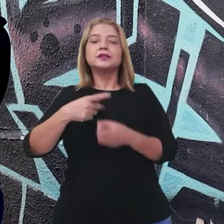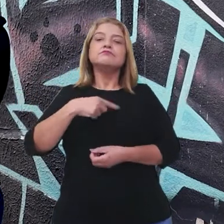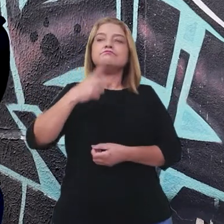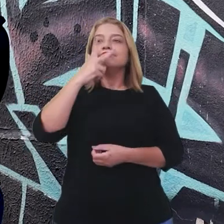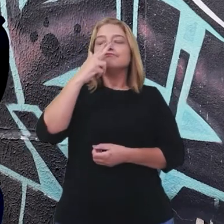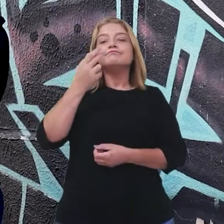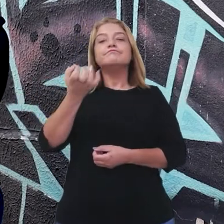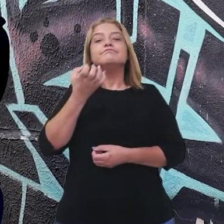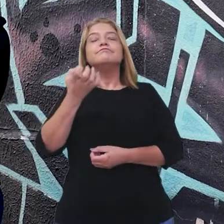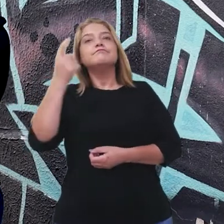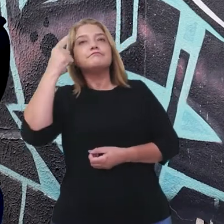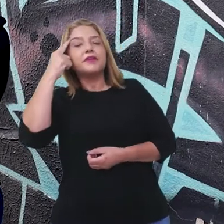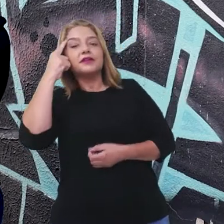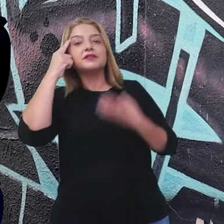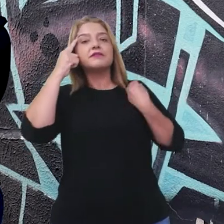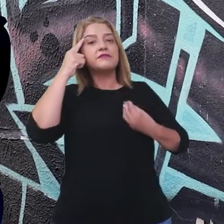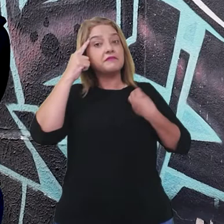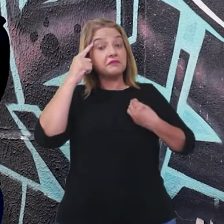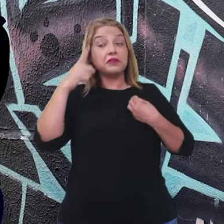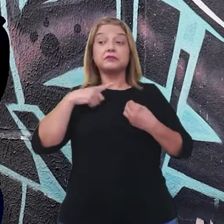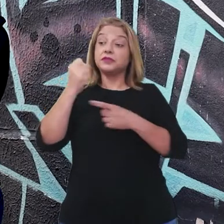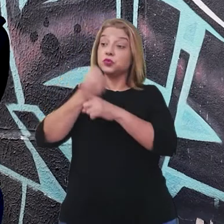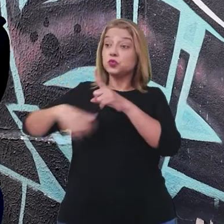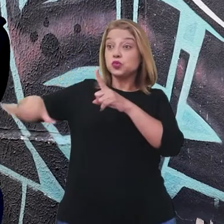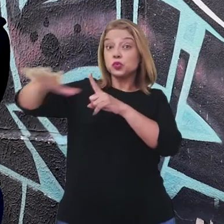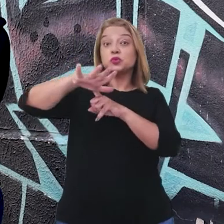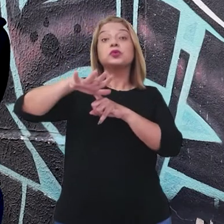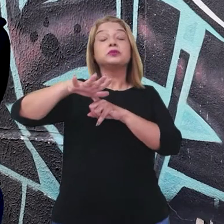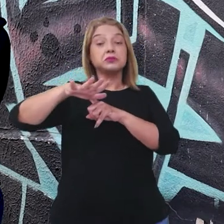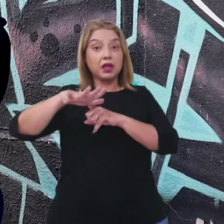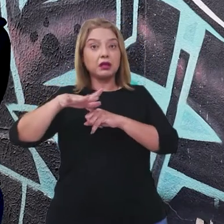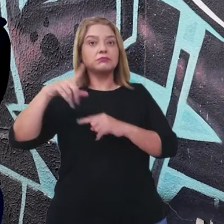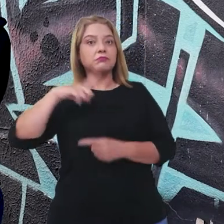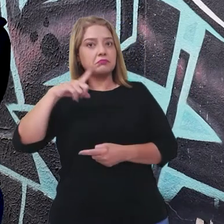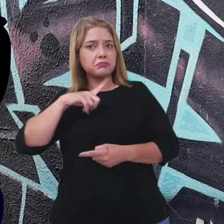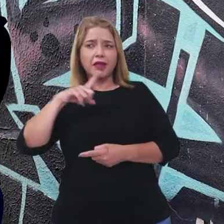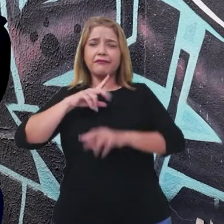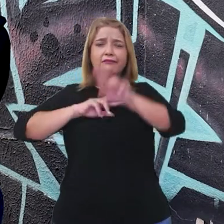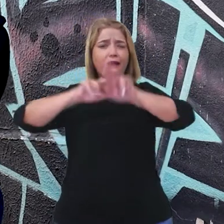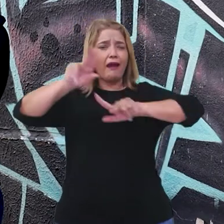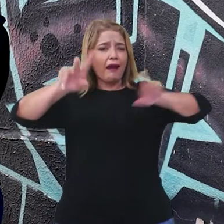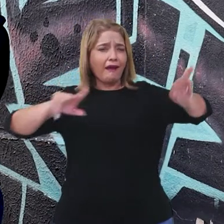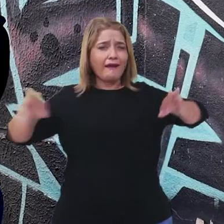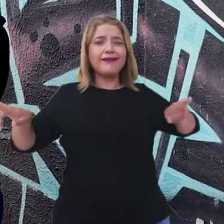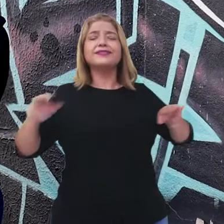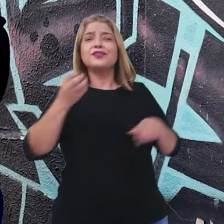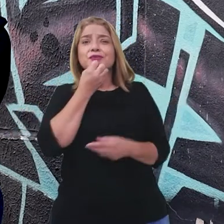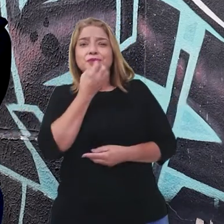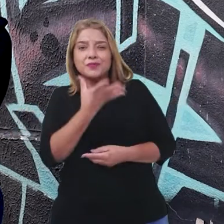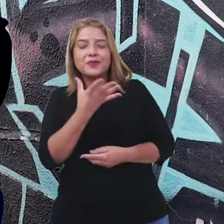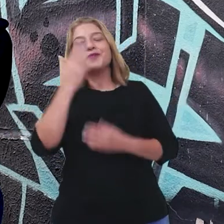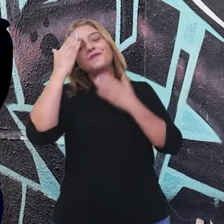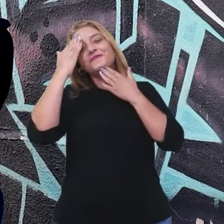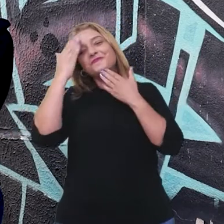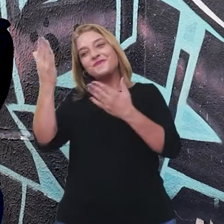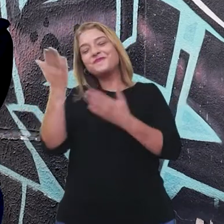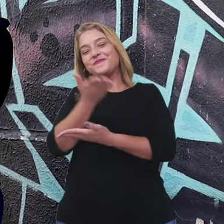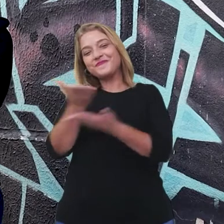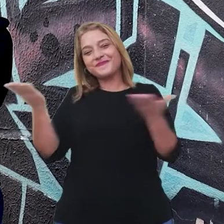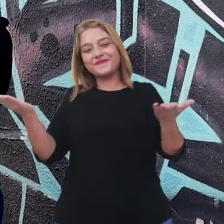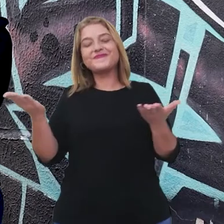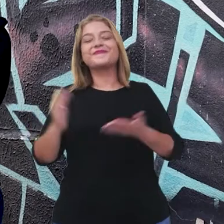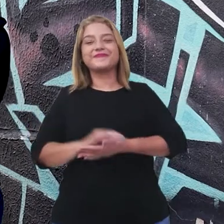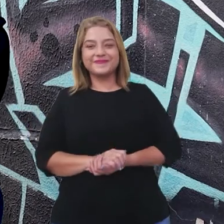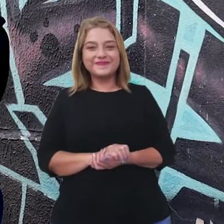o quanto vivemos em uma sociedade plural e repleta de diversidade. Obrigado, pessoal do canal Aproveite a Cidade. Ó,